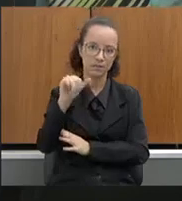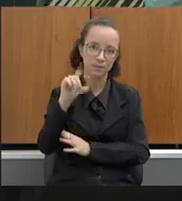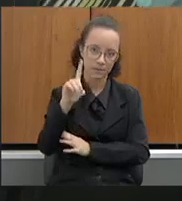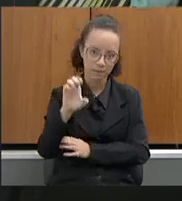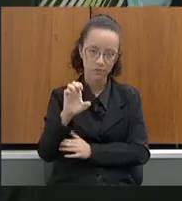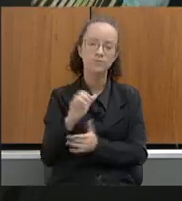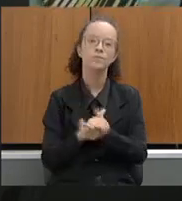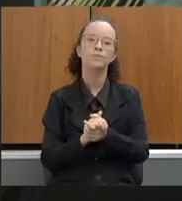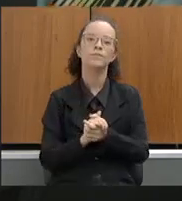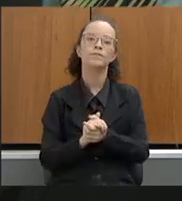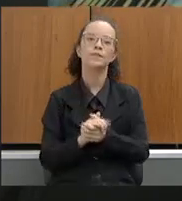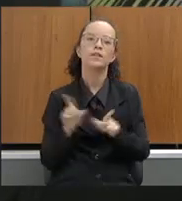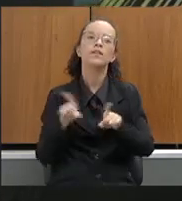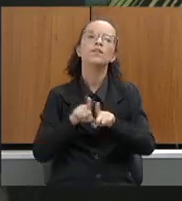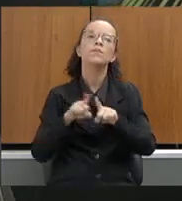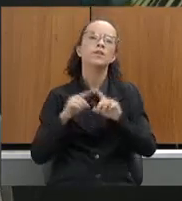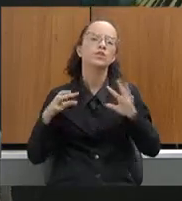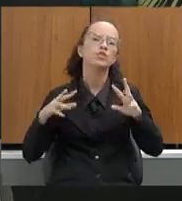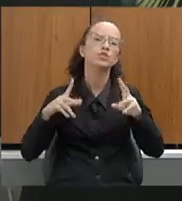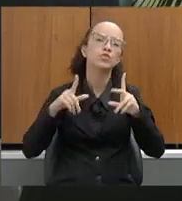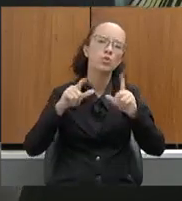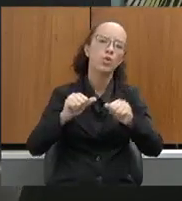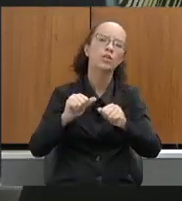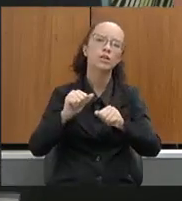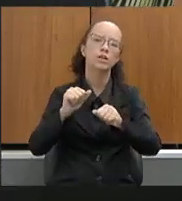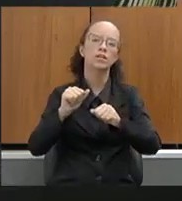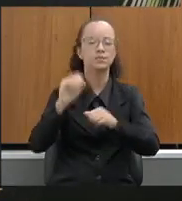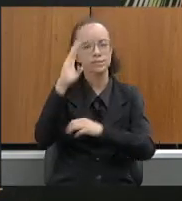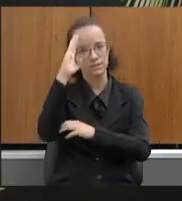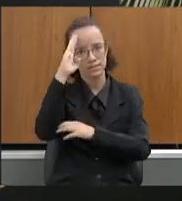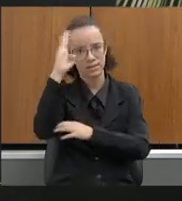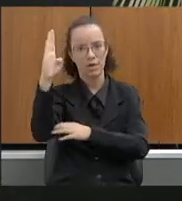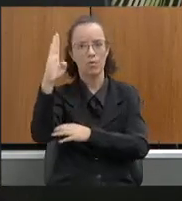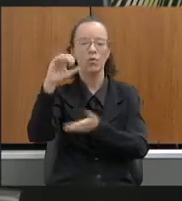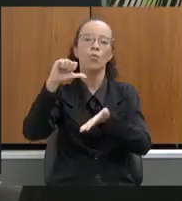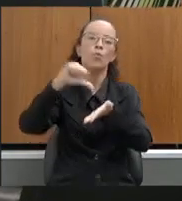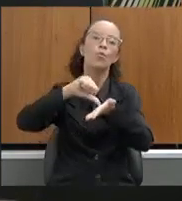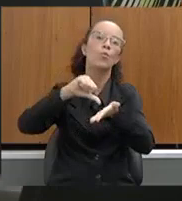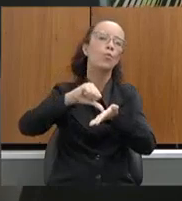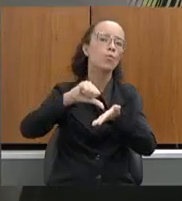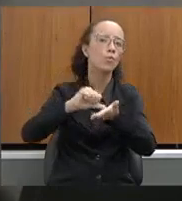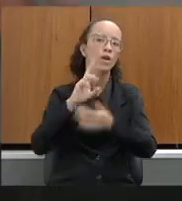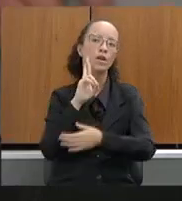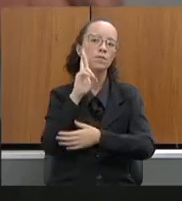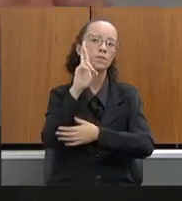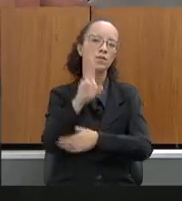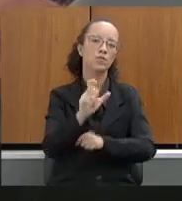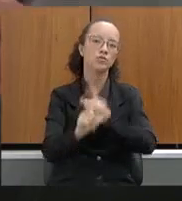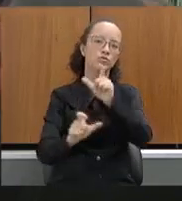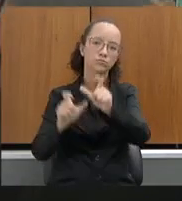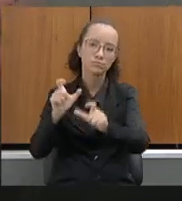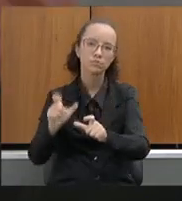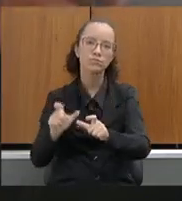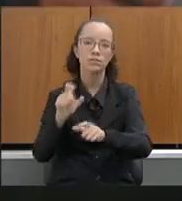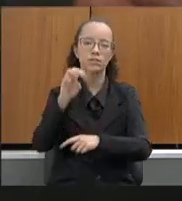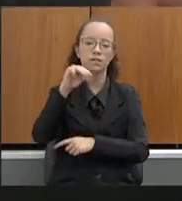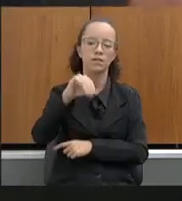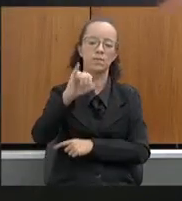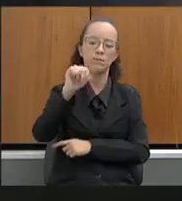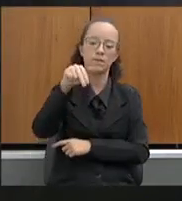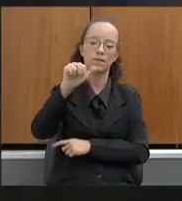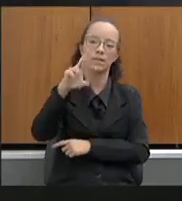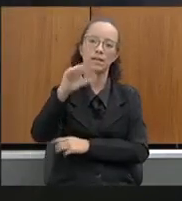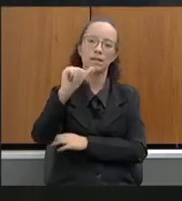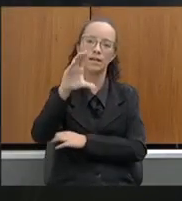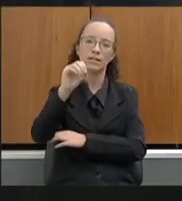e de todos os subintendentes da Supran Central Metropolitana junto a representantes da Fleurs Global Mineração, da Mineração